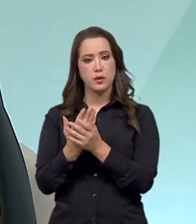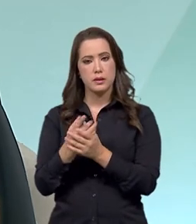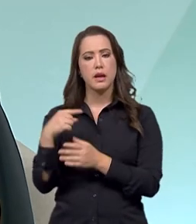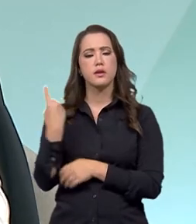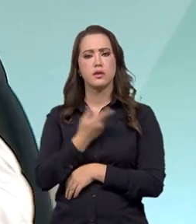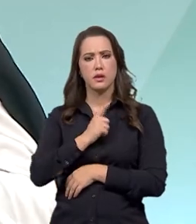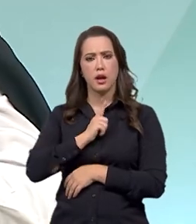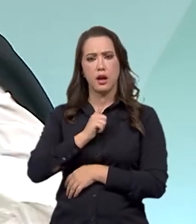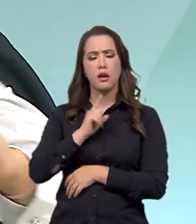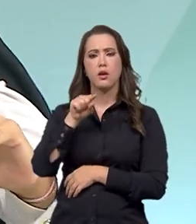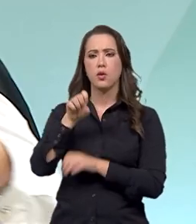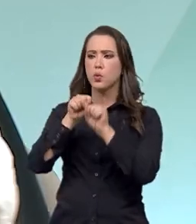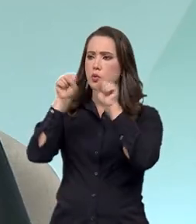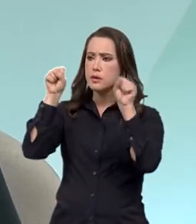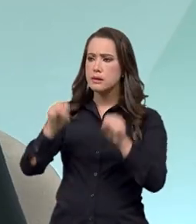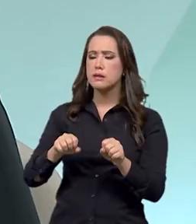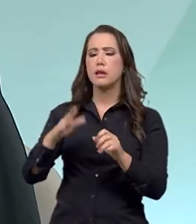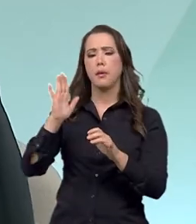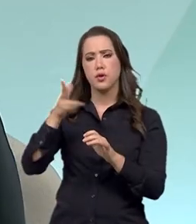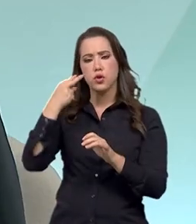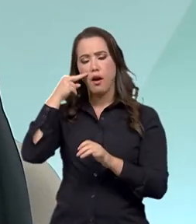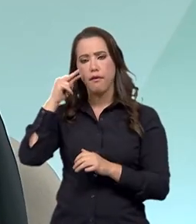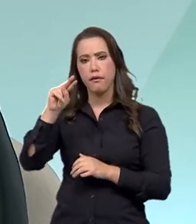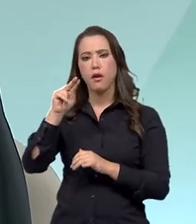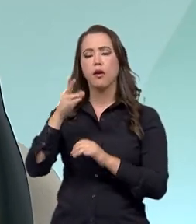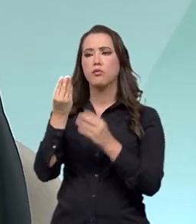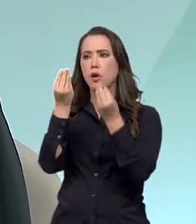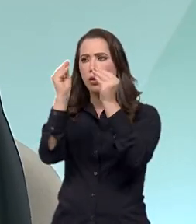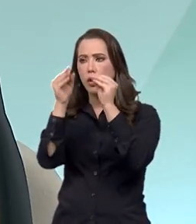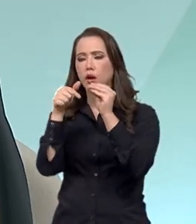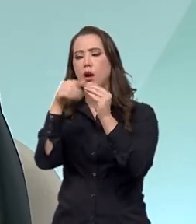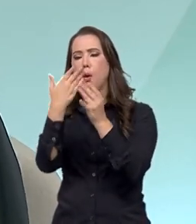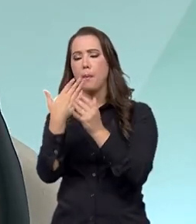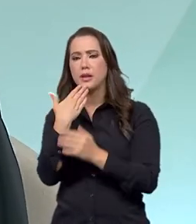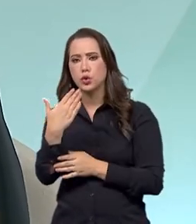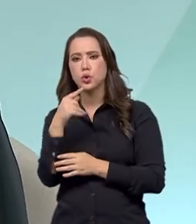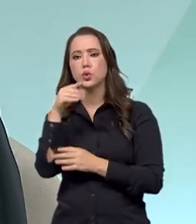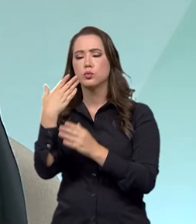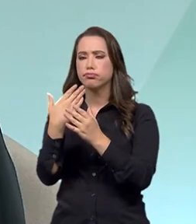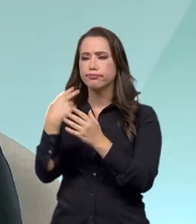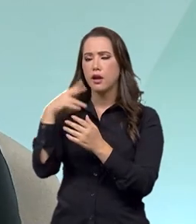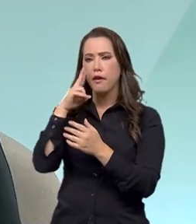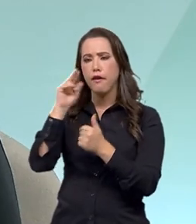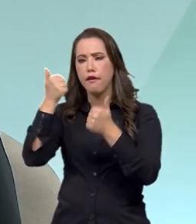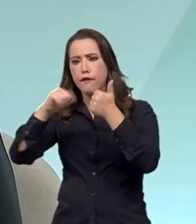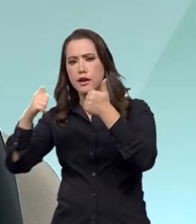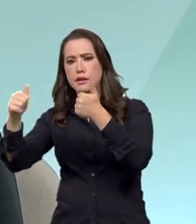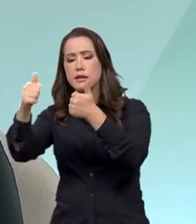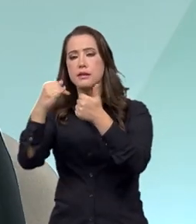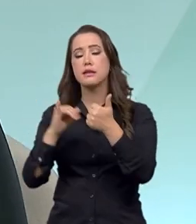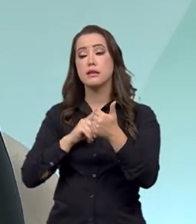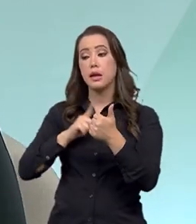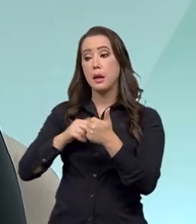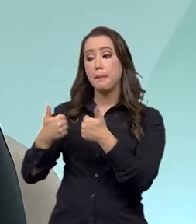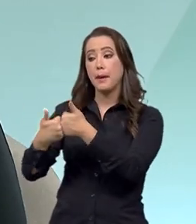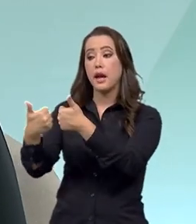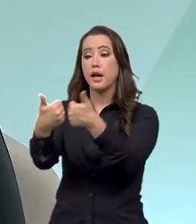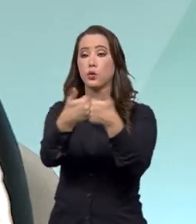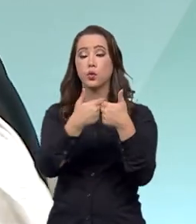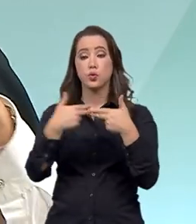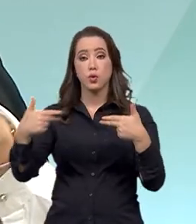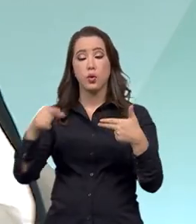pedido, o sistema faz uma varredura naquela área e verifica se tem algum sítio arqueológico ali presente. Se tiver um sítio arqueológico, tem